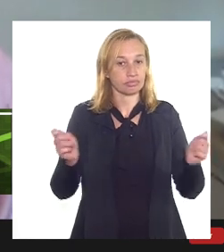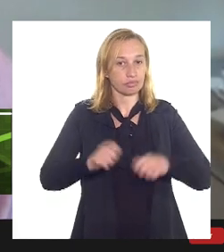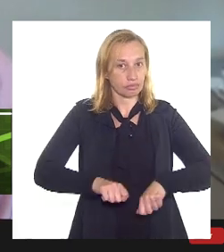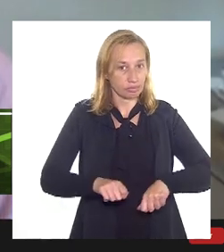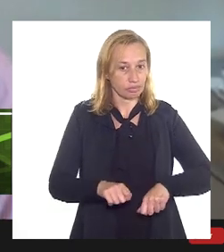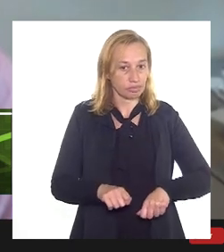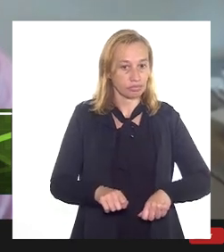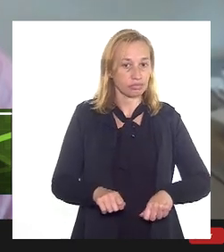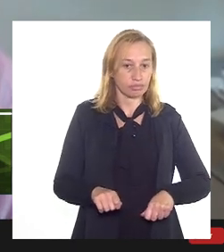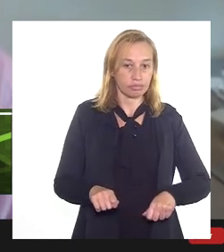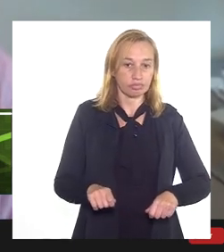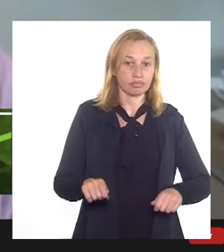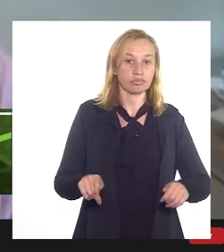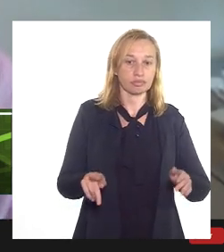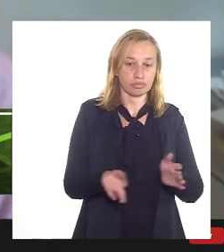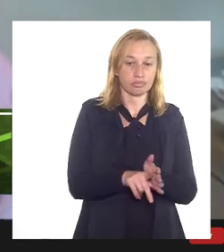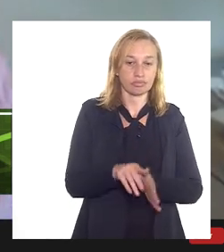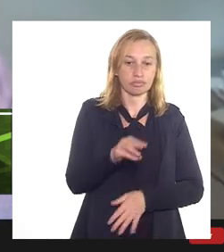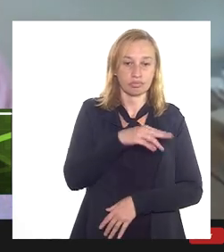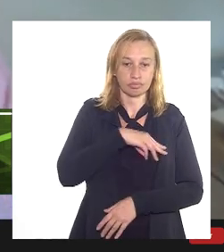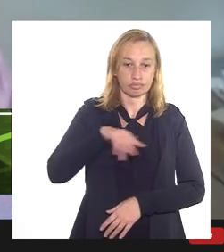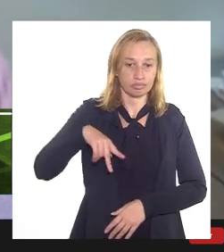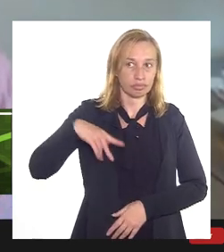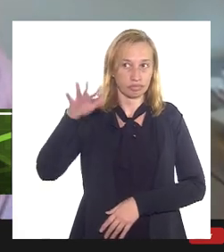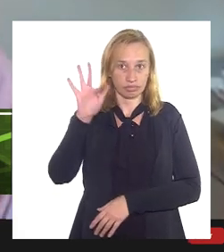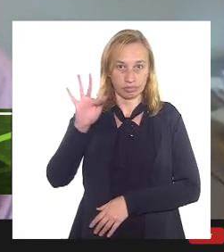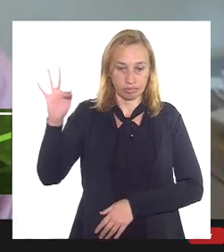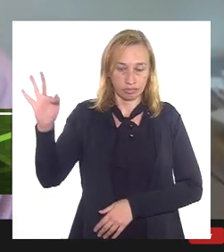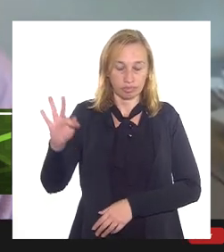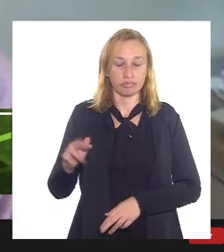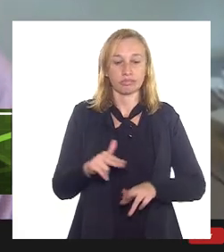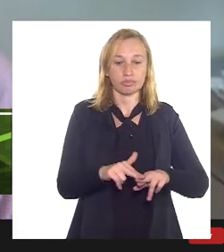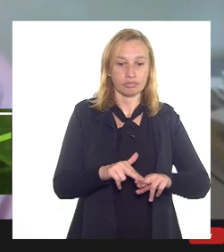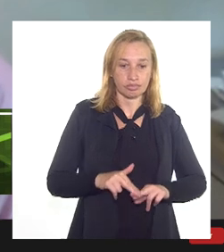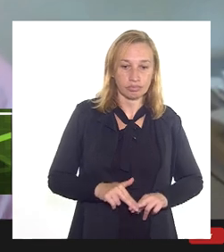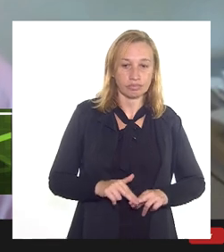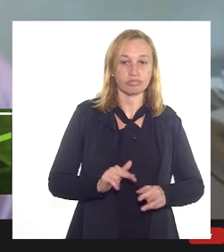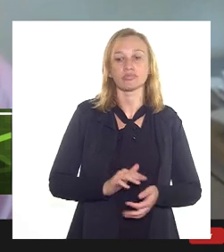seria do Ministério Público Federal. Por isso, também